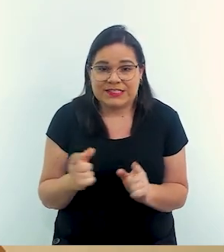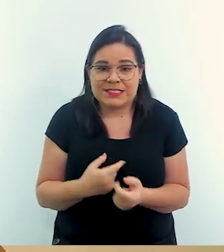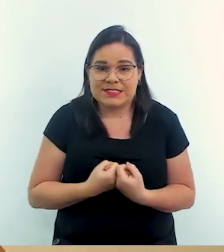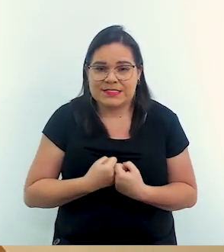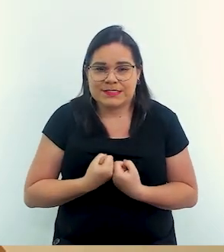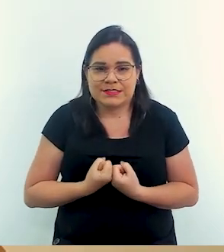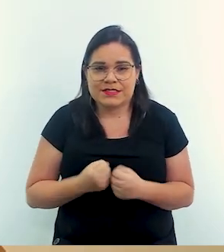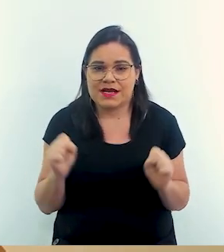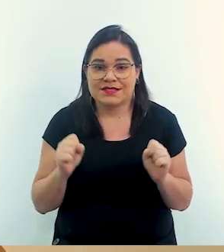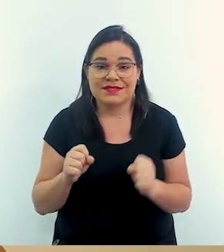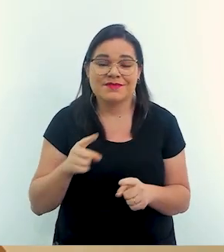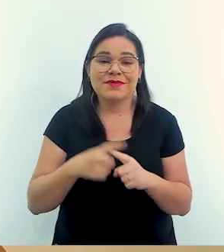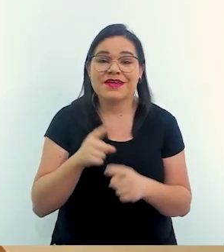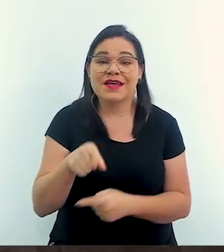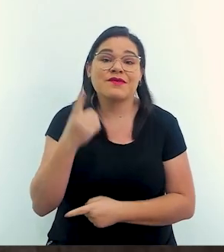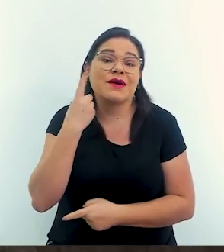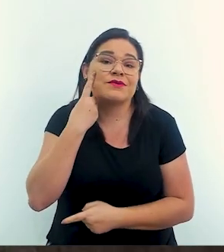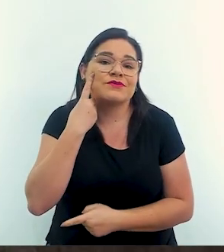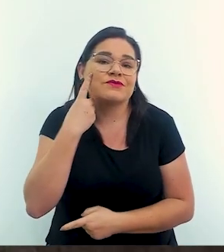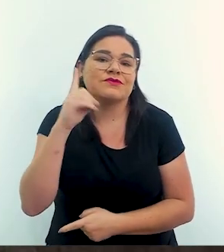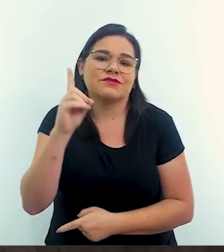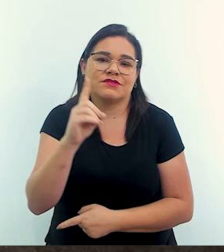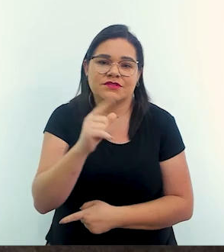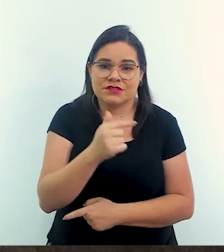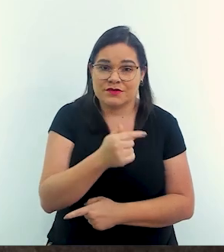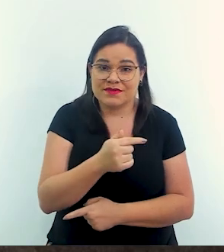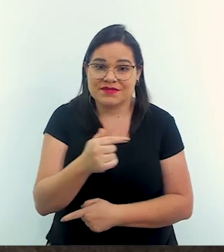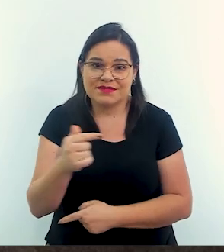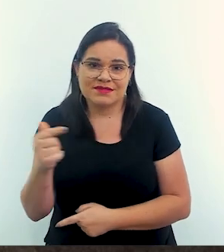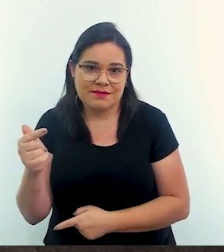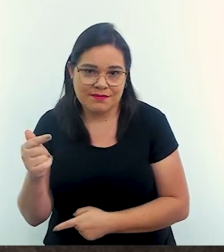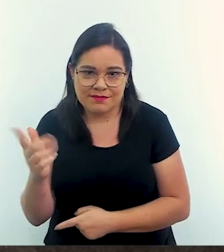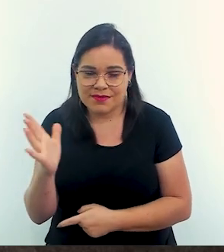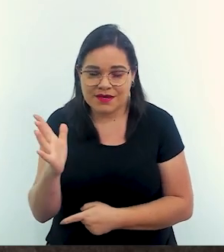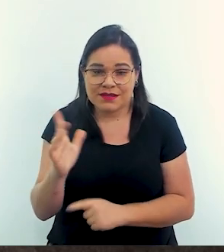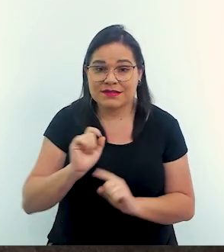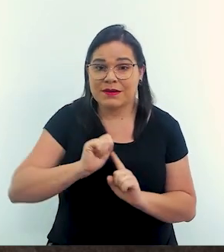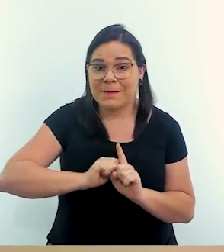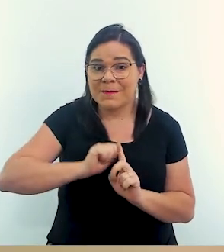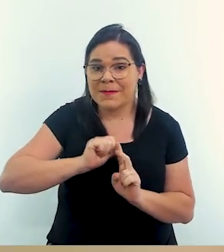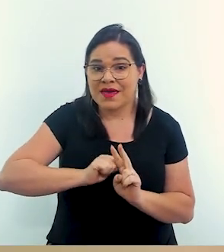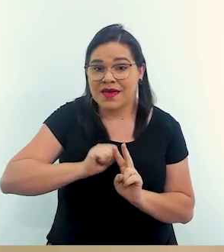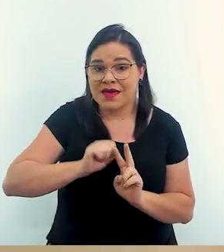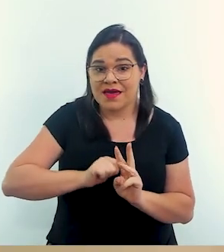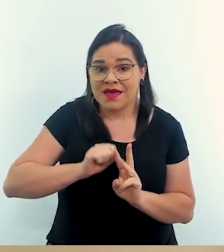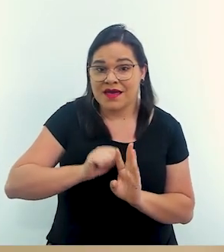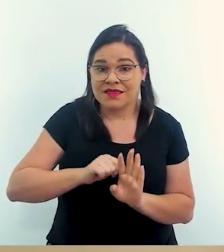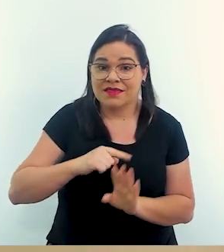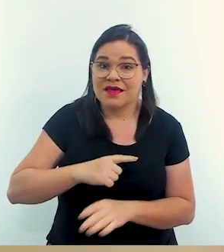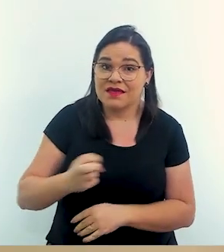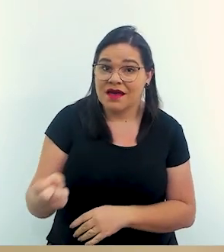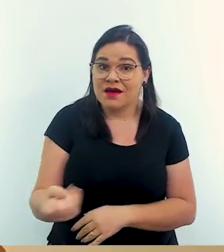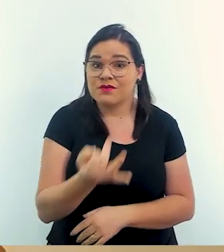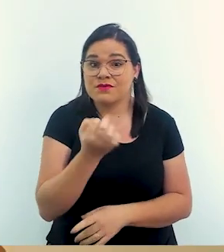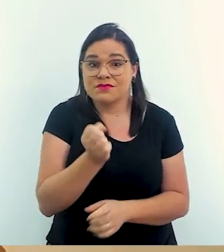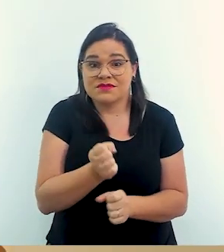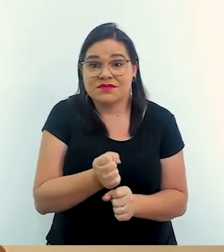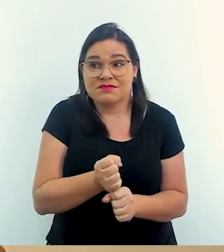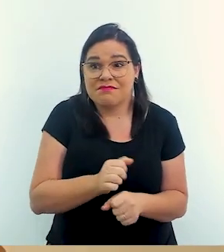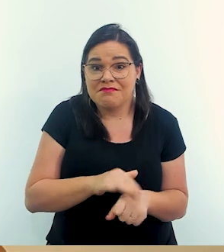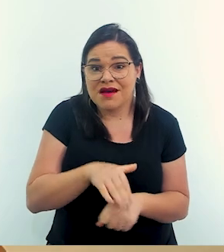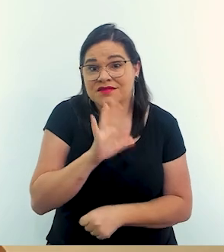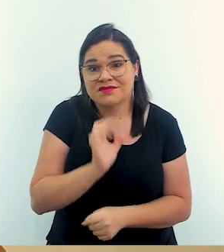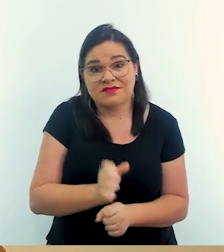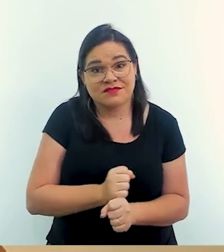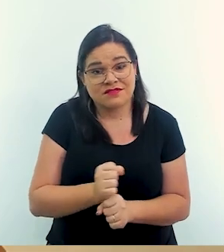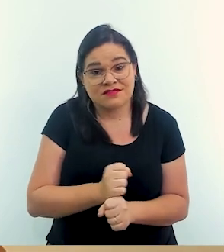esse estresse... E não é por um dia, né, Léo? Nem por uma semana, né? São por meses e talvez algumas pessoas fiquem por